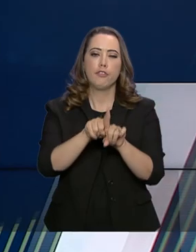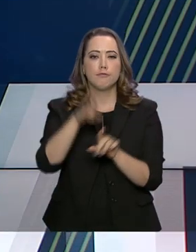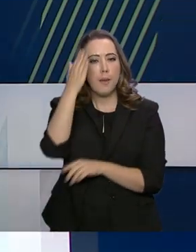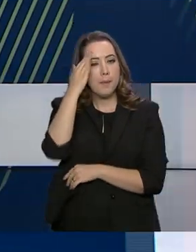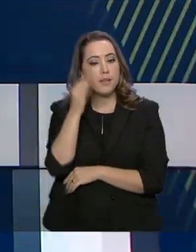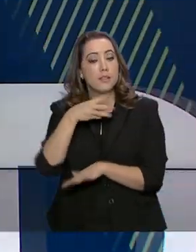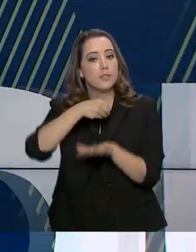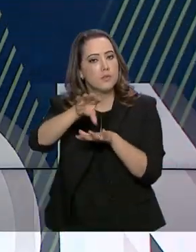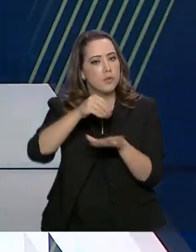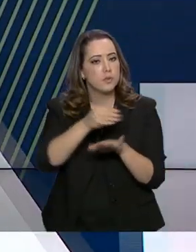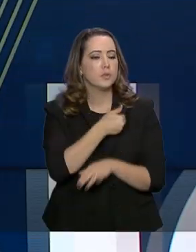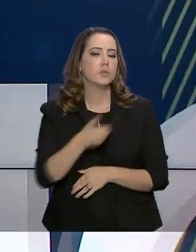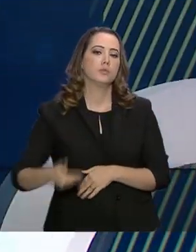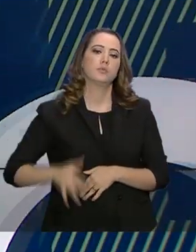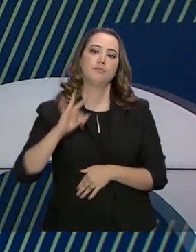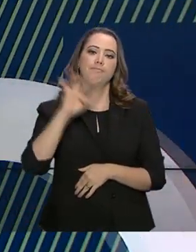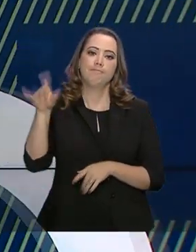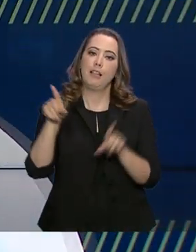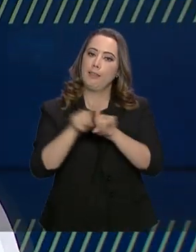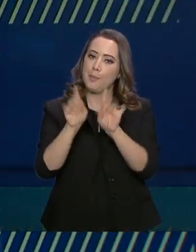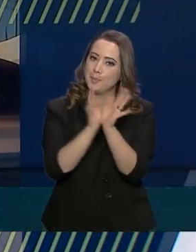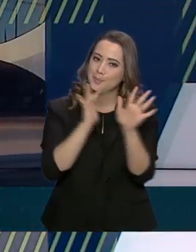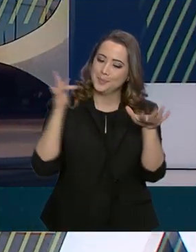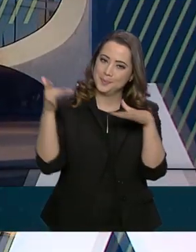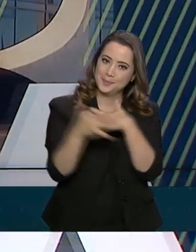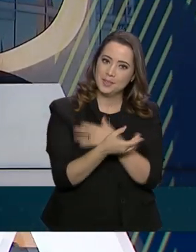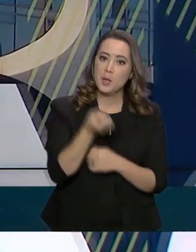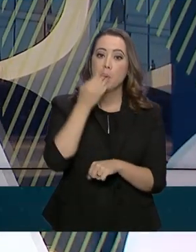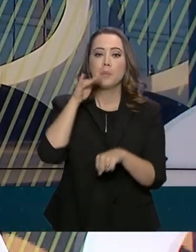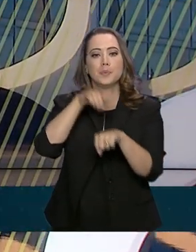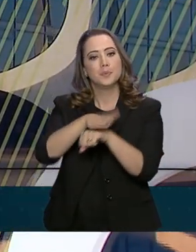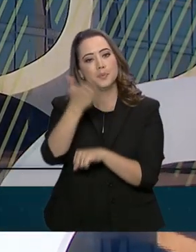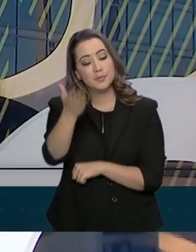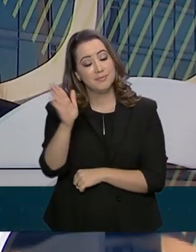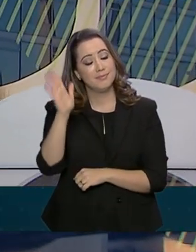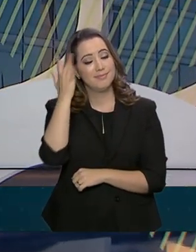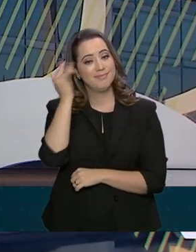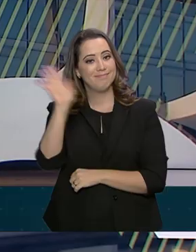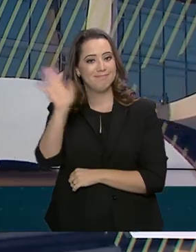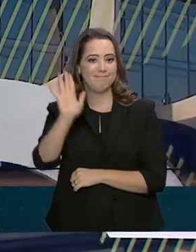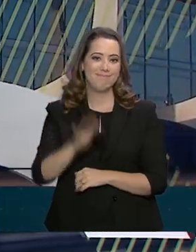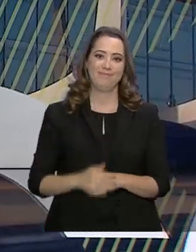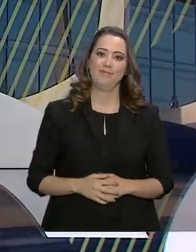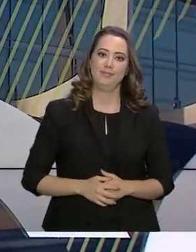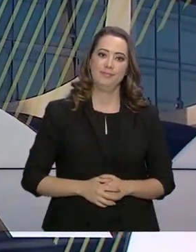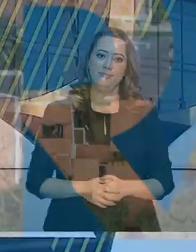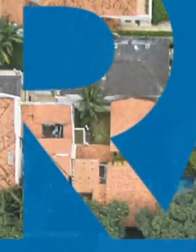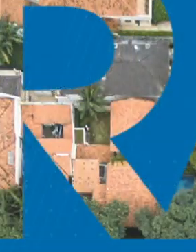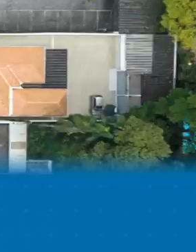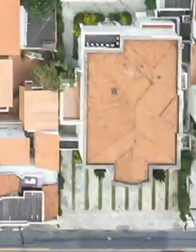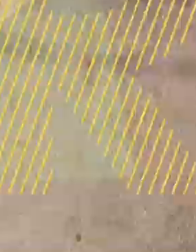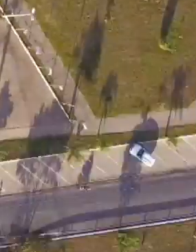informado sobre as ações do governo federal também nas nossas redes sociais. Uma boa noite para você e até amanhã.